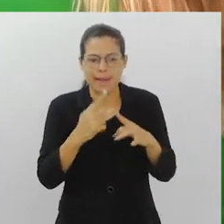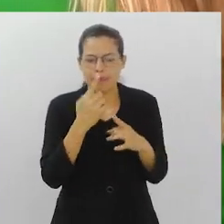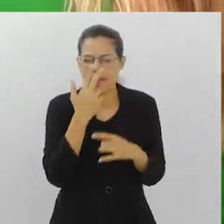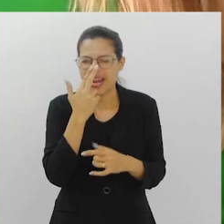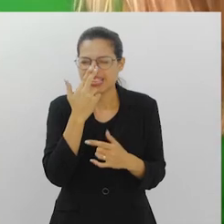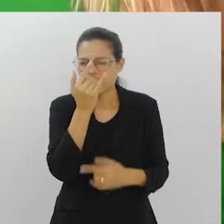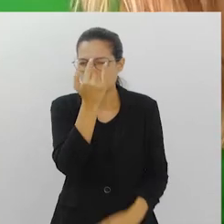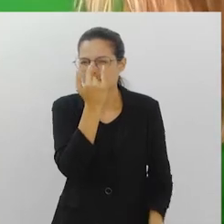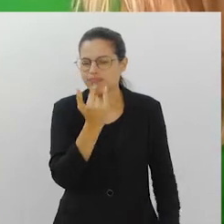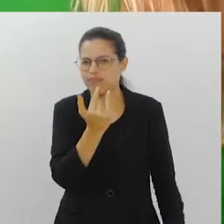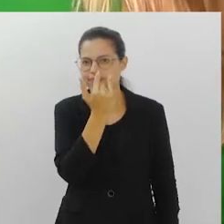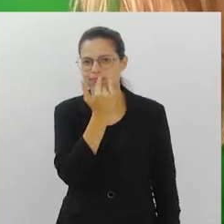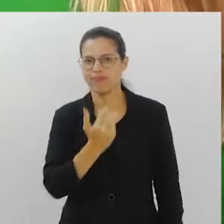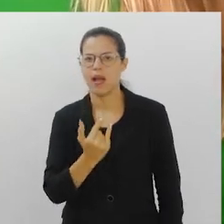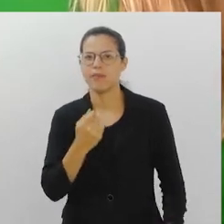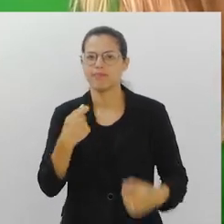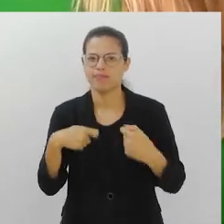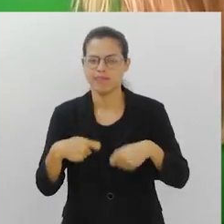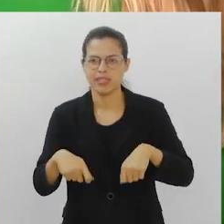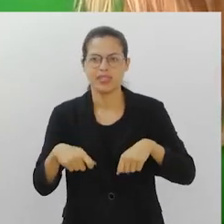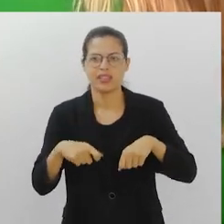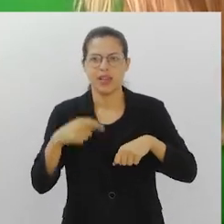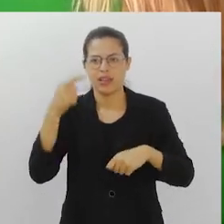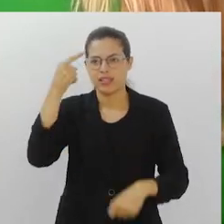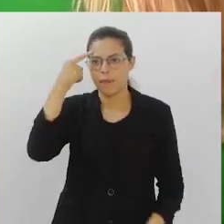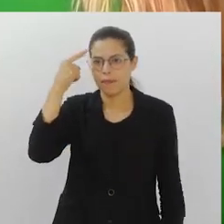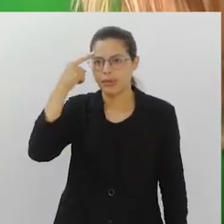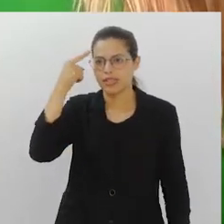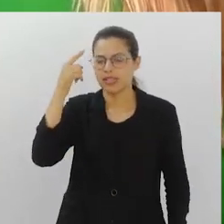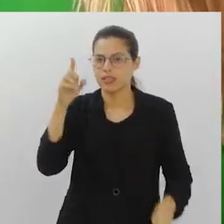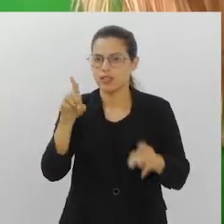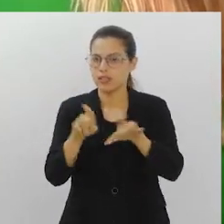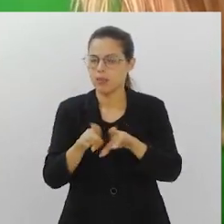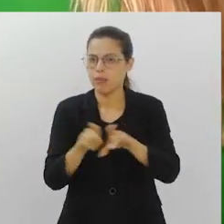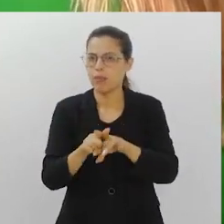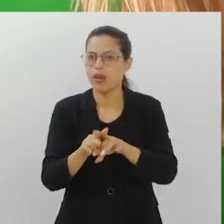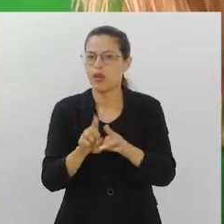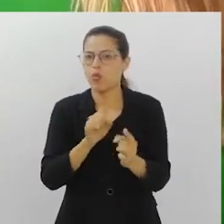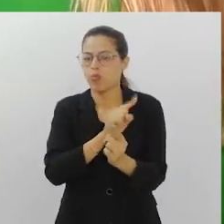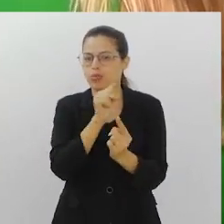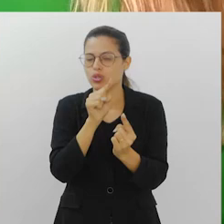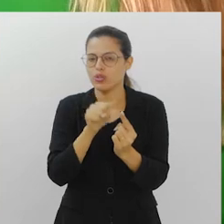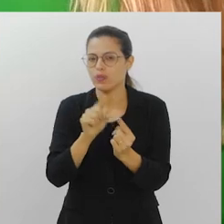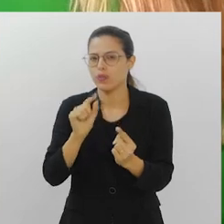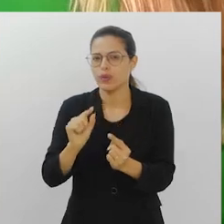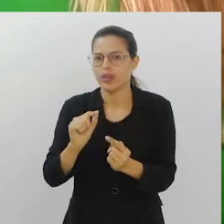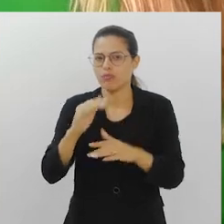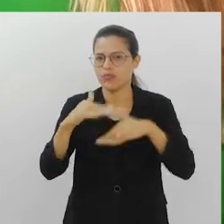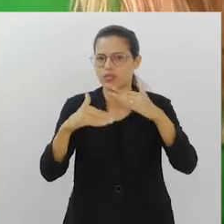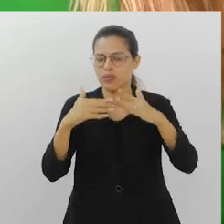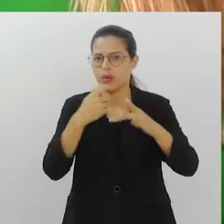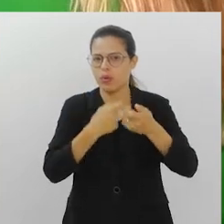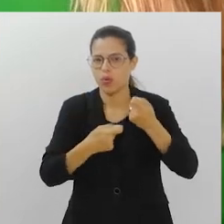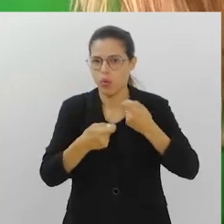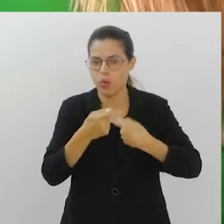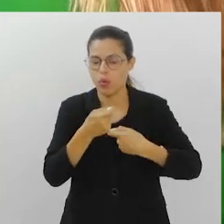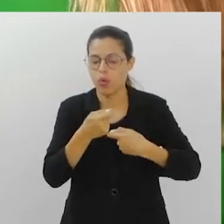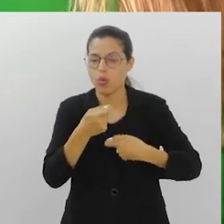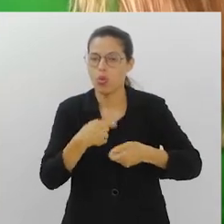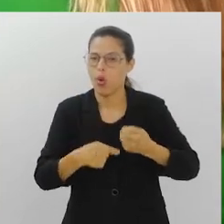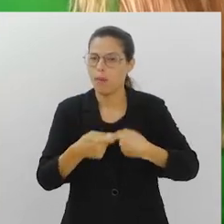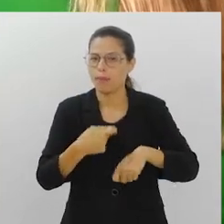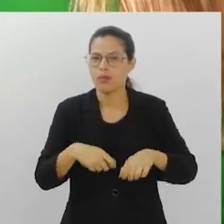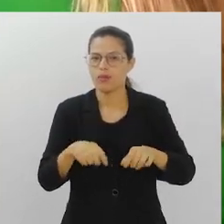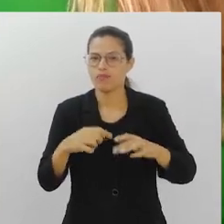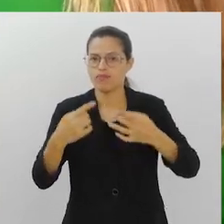atrativo. Então, tudo isso tem que ser repensado também, visando, é claro, o desenvolvimento econômico. Eu acho que o grande desafio,